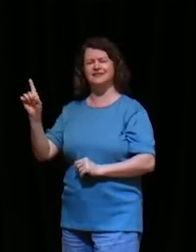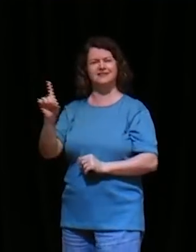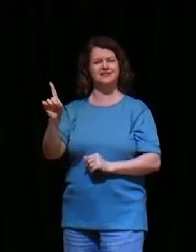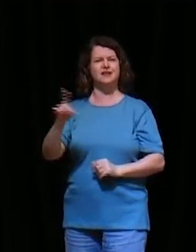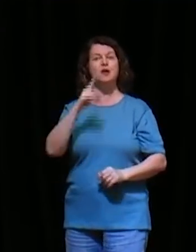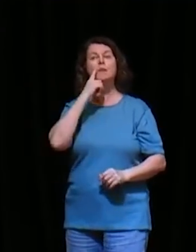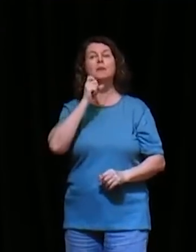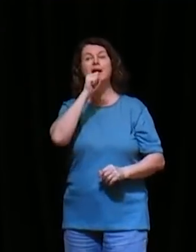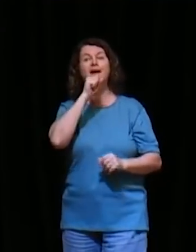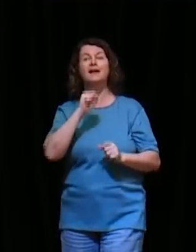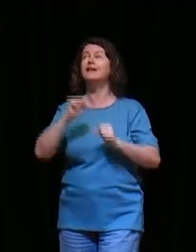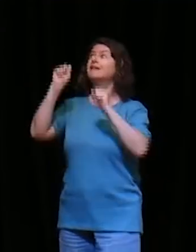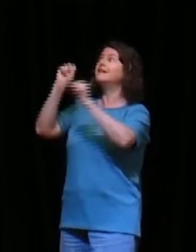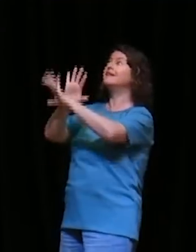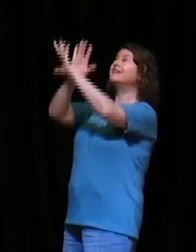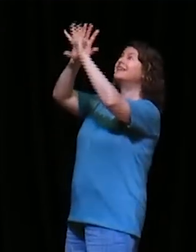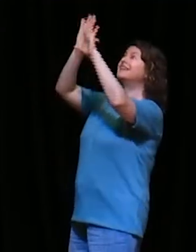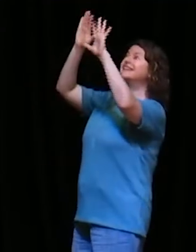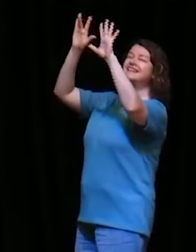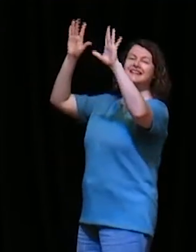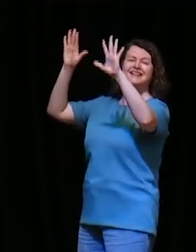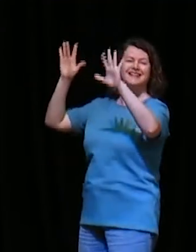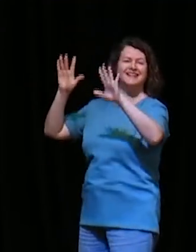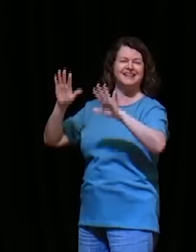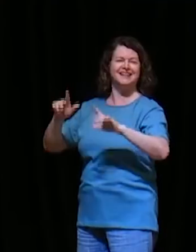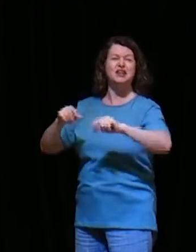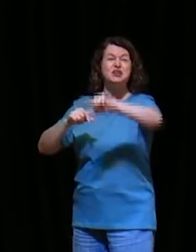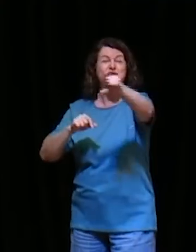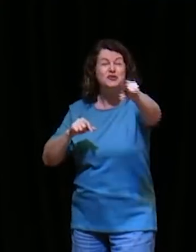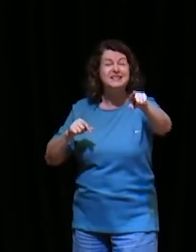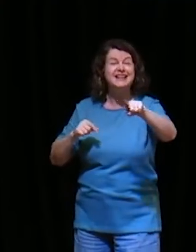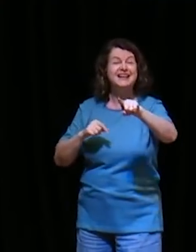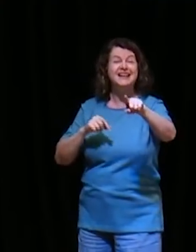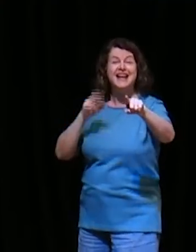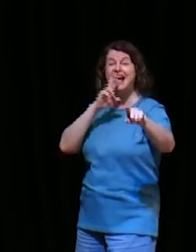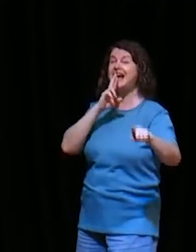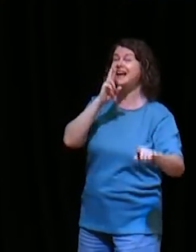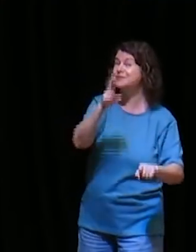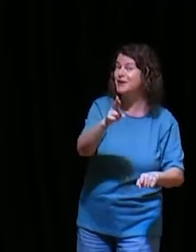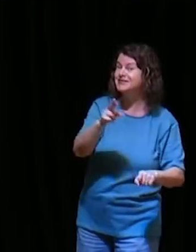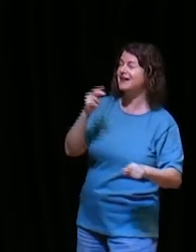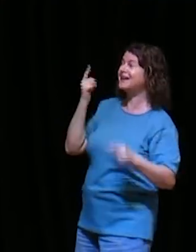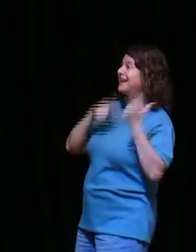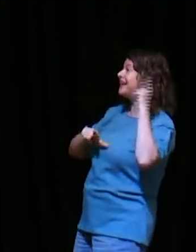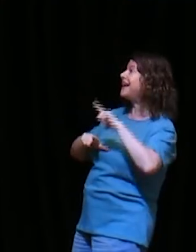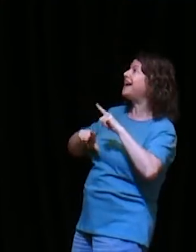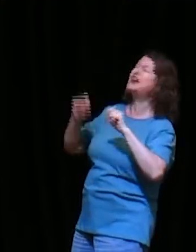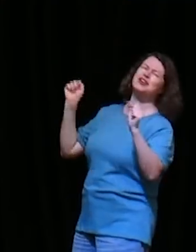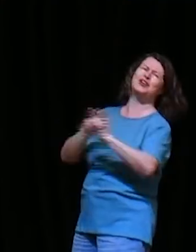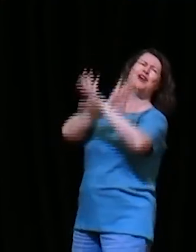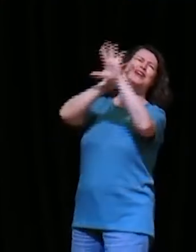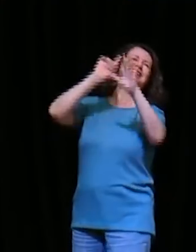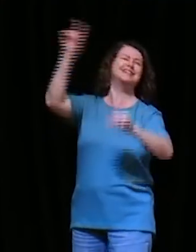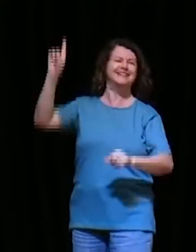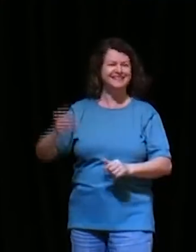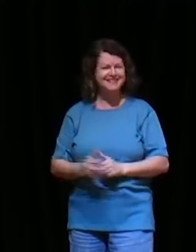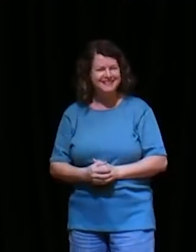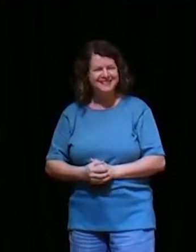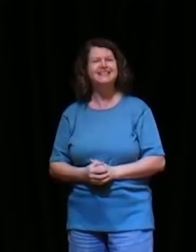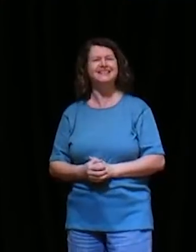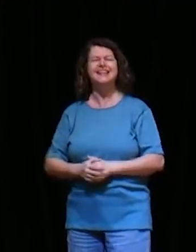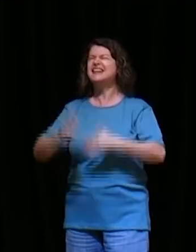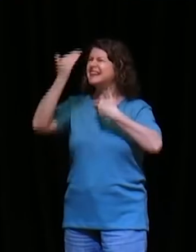glorificado, para quando você receber, você diga, glória a Deus, para que quando você, receber, a resposta, oração, você diga,